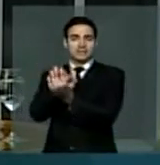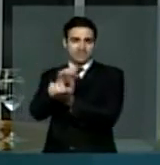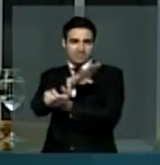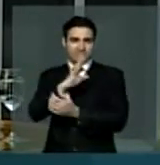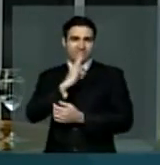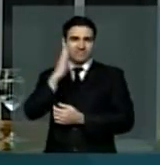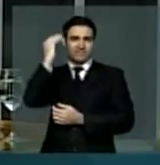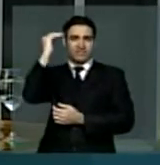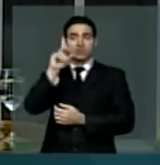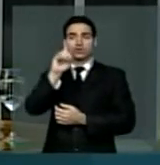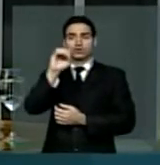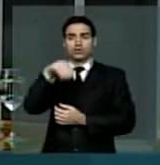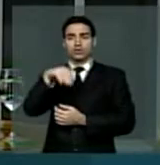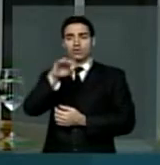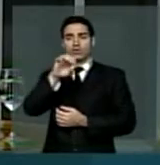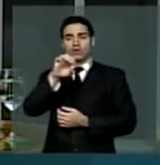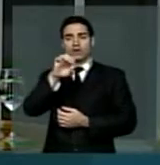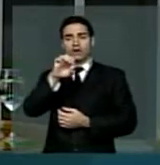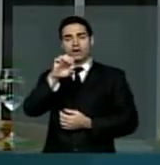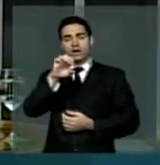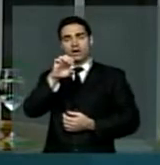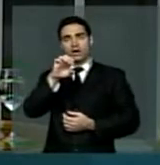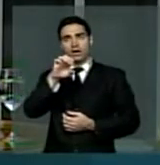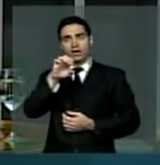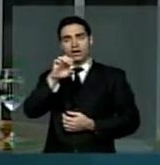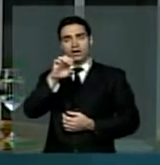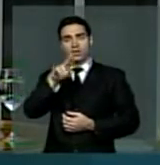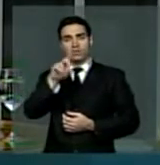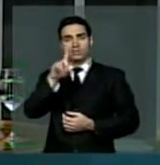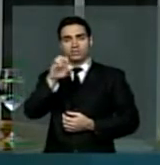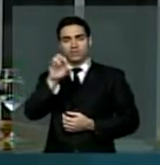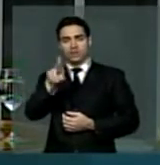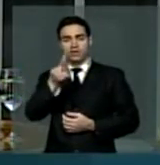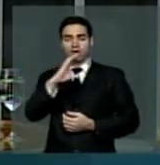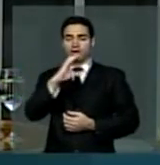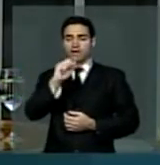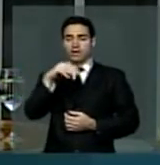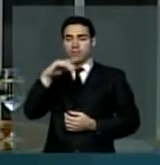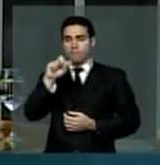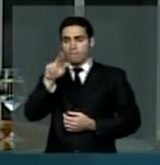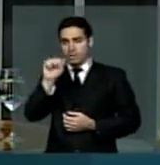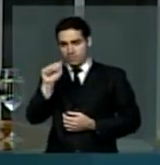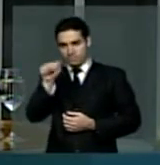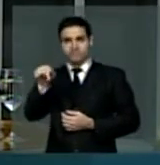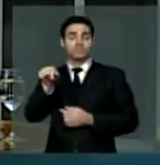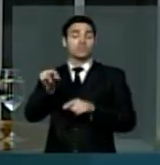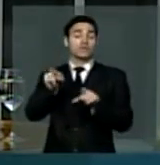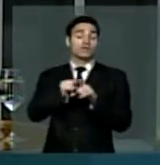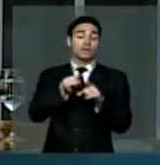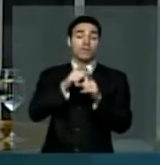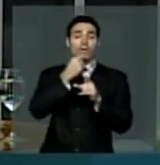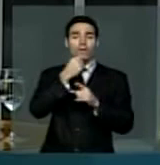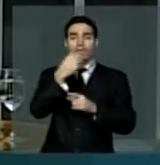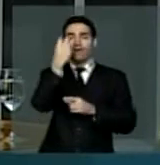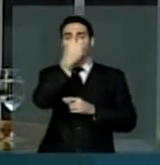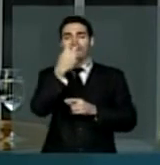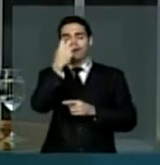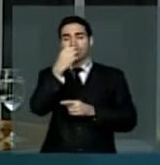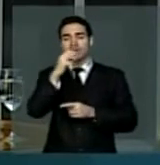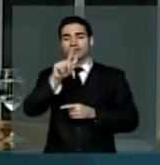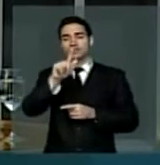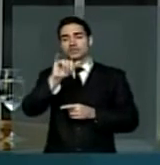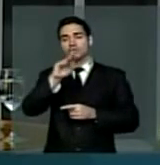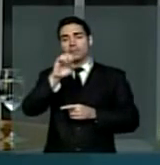Exª tanto conheceu. E também do cantor e compositor Gilberto Gil, em sua